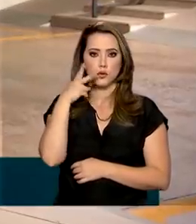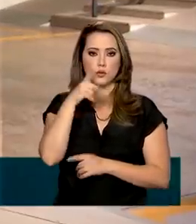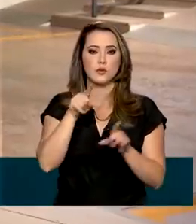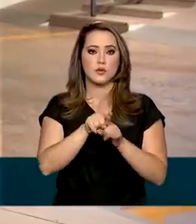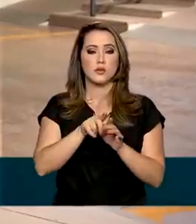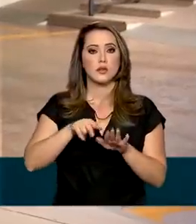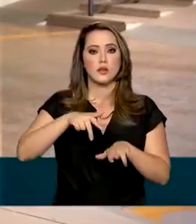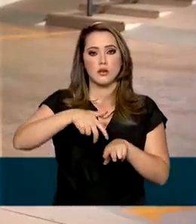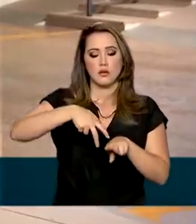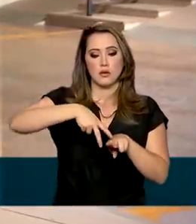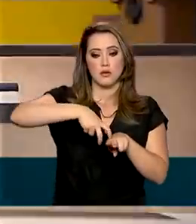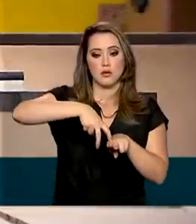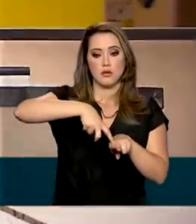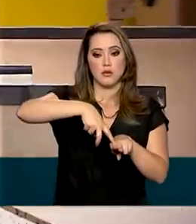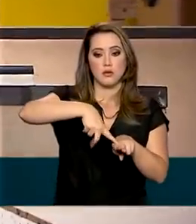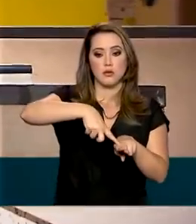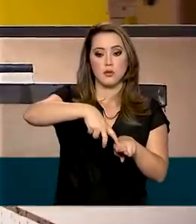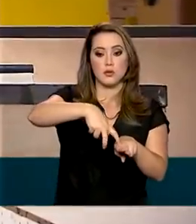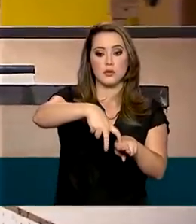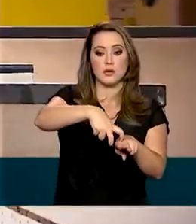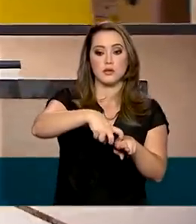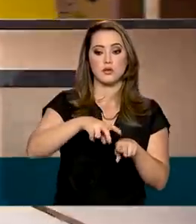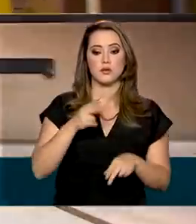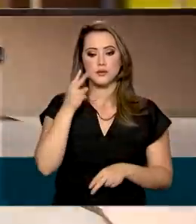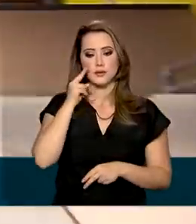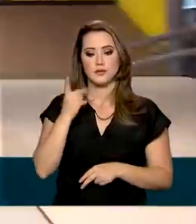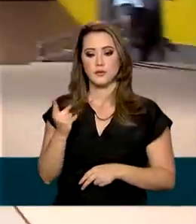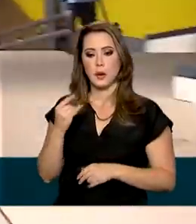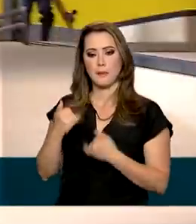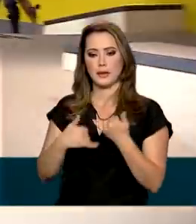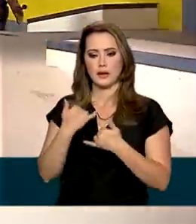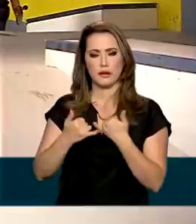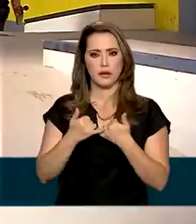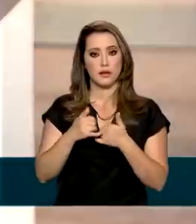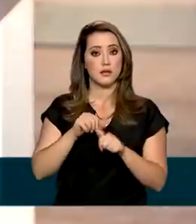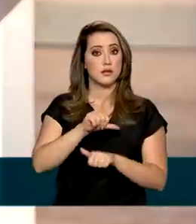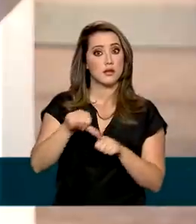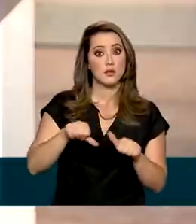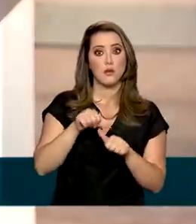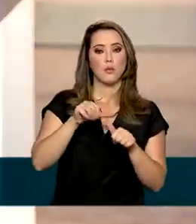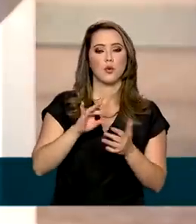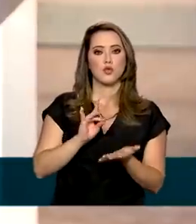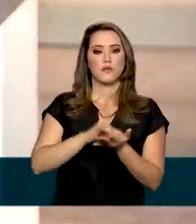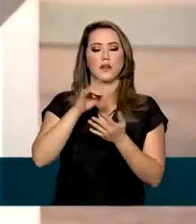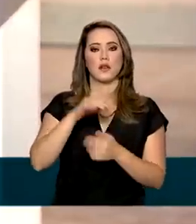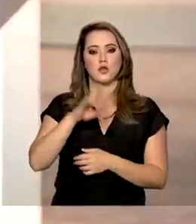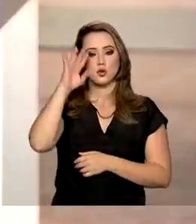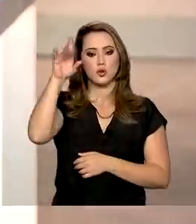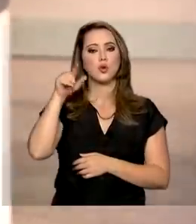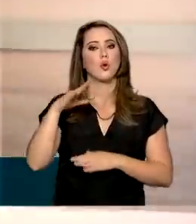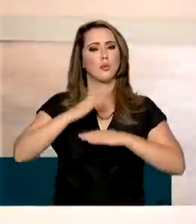Sobre essas rodas, a brincadeira virou sonho e profissão.